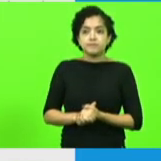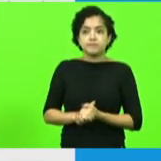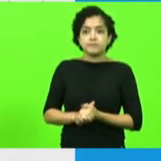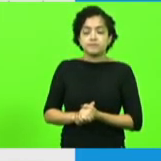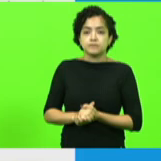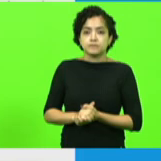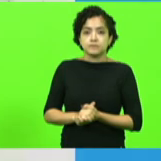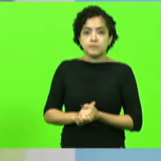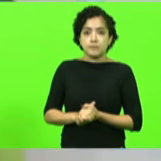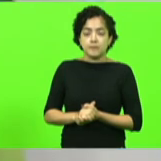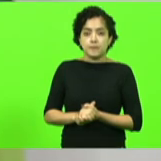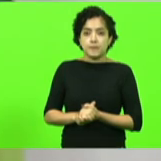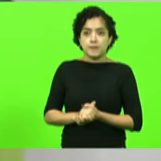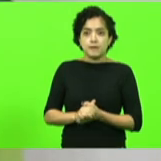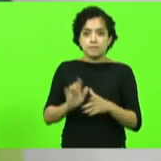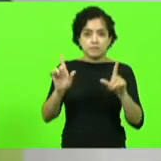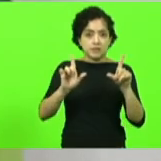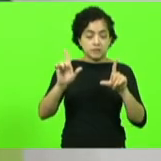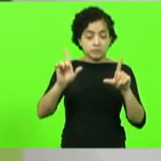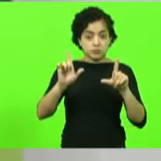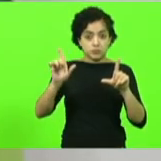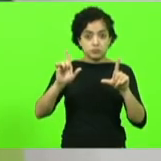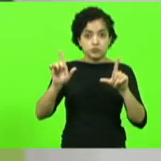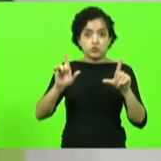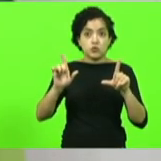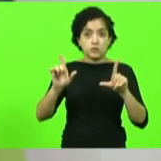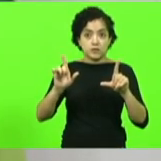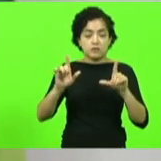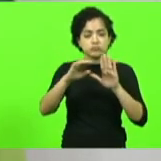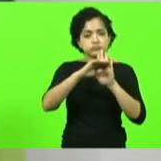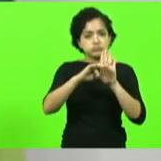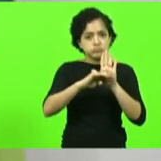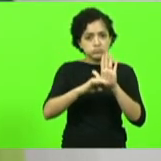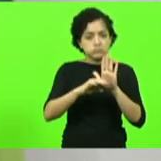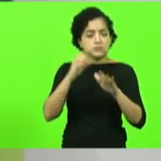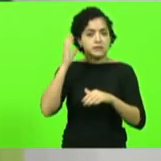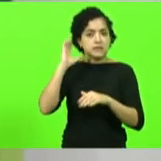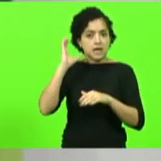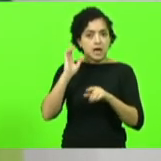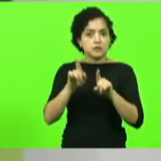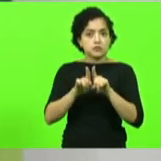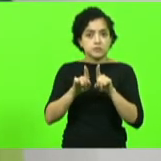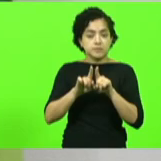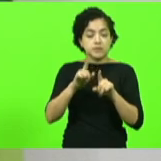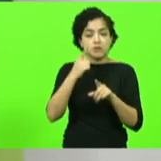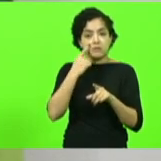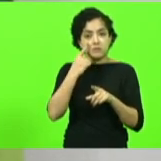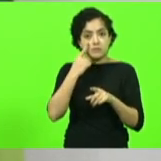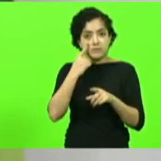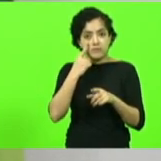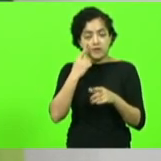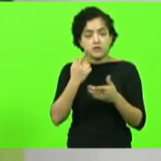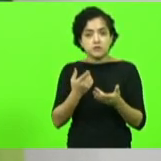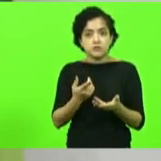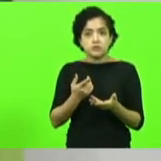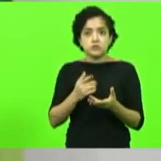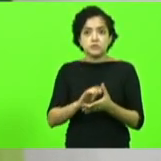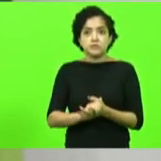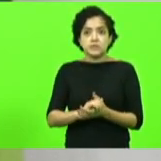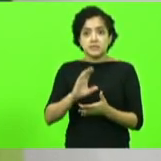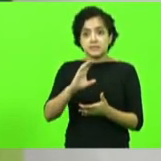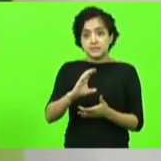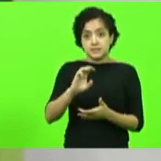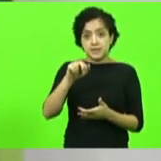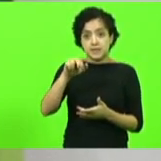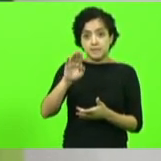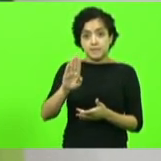total na rádio acompanho da CBN acompanho